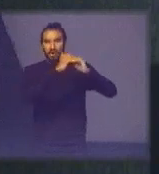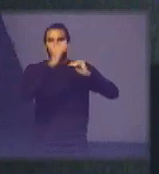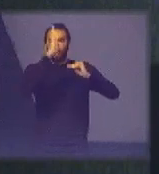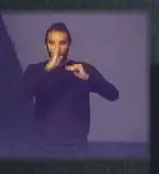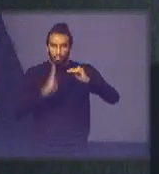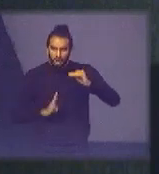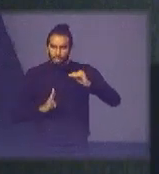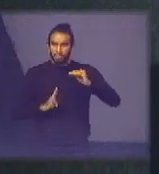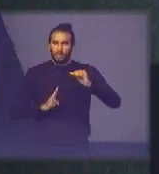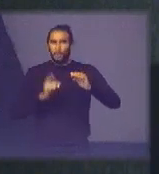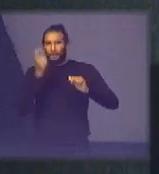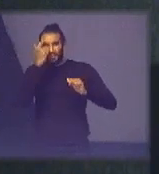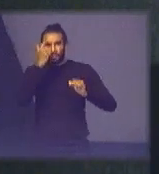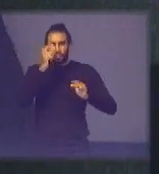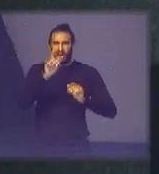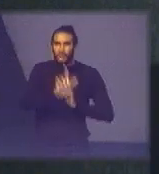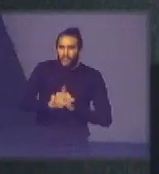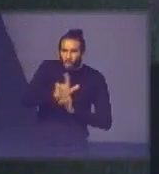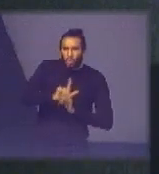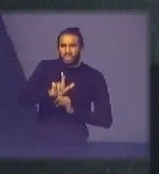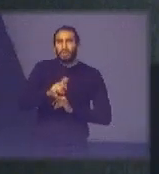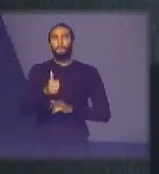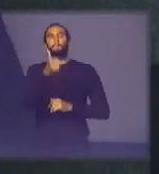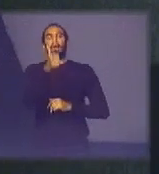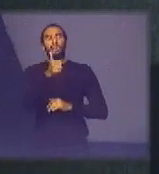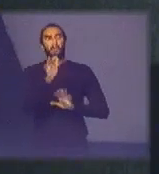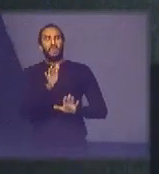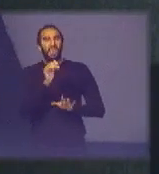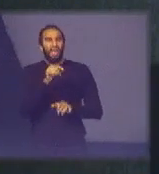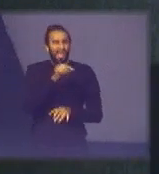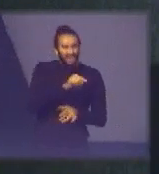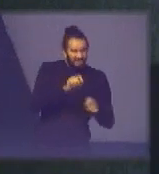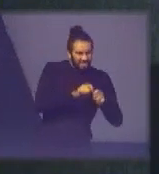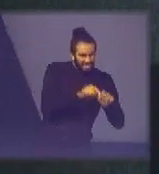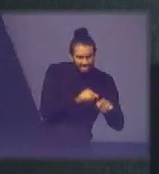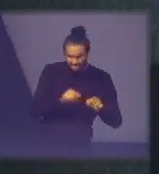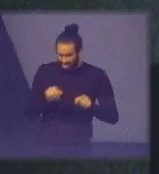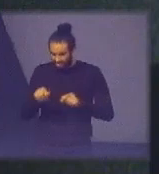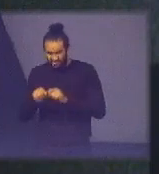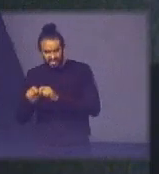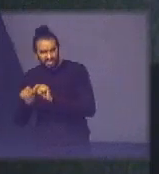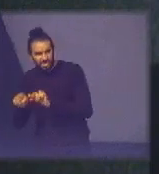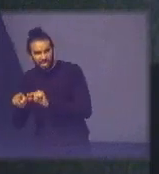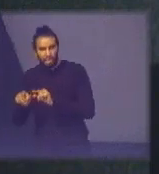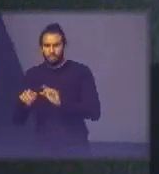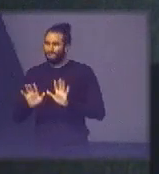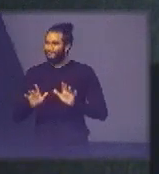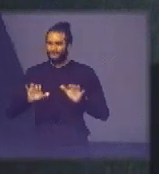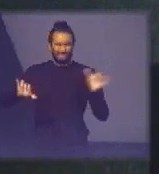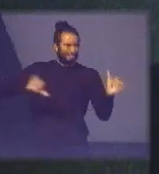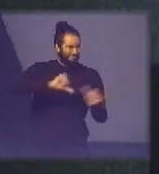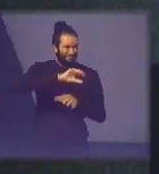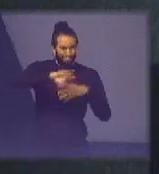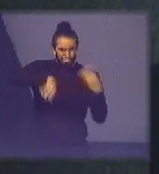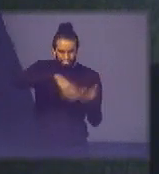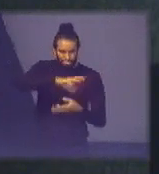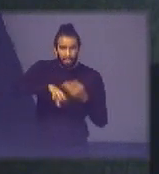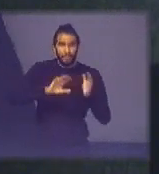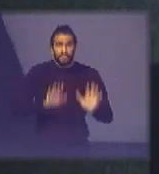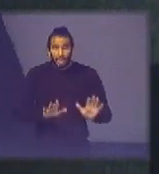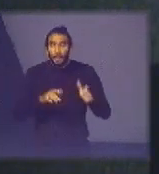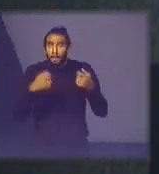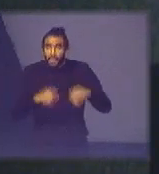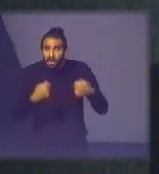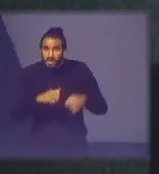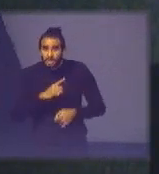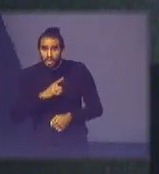normas de logística para parar de ter esse negócio um faz isso um faz aquilo essa é uma coisa aliado a que ao ter